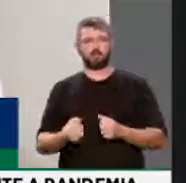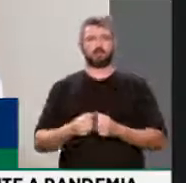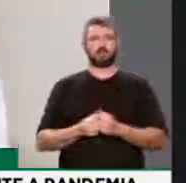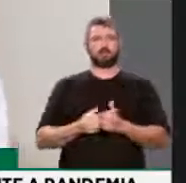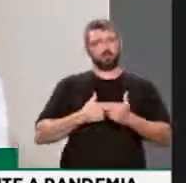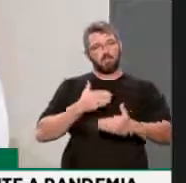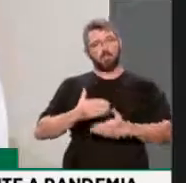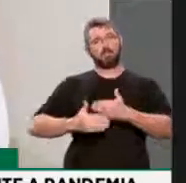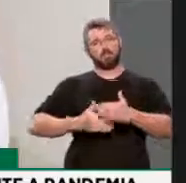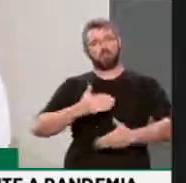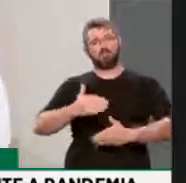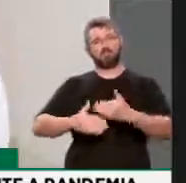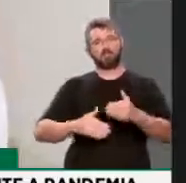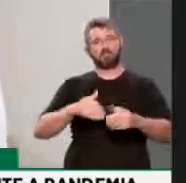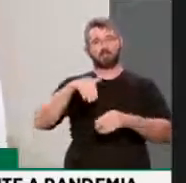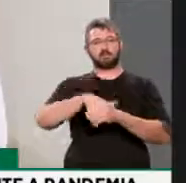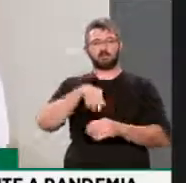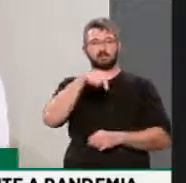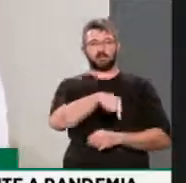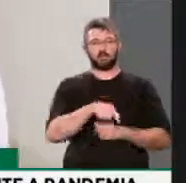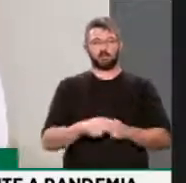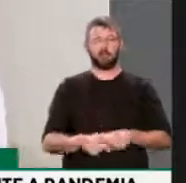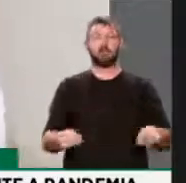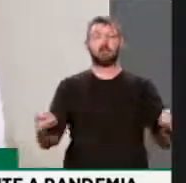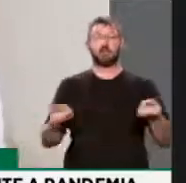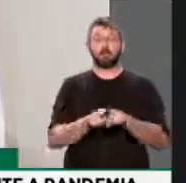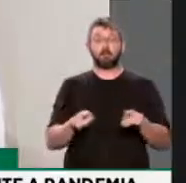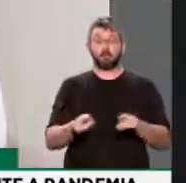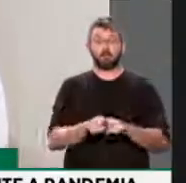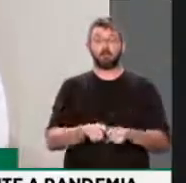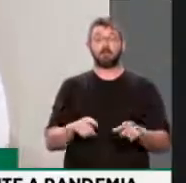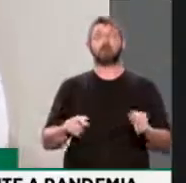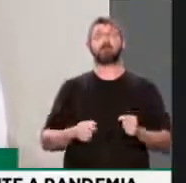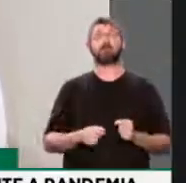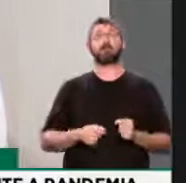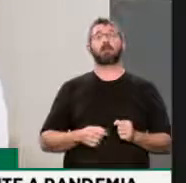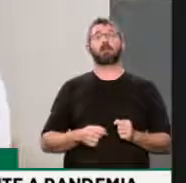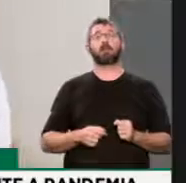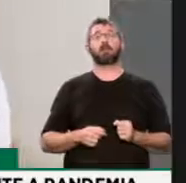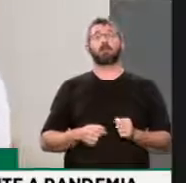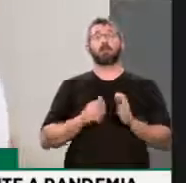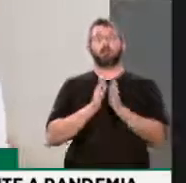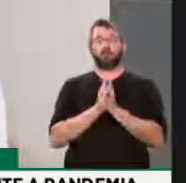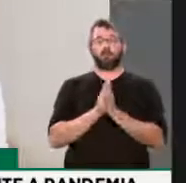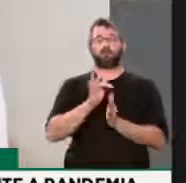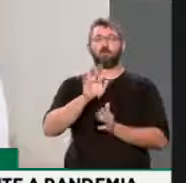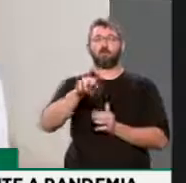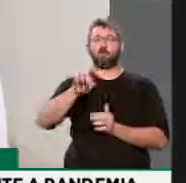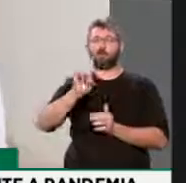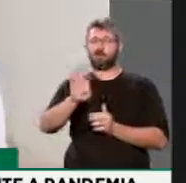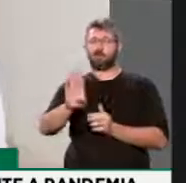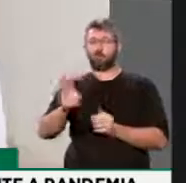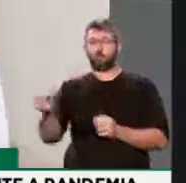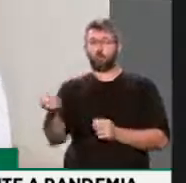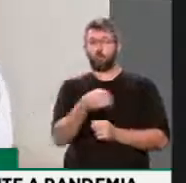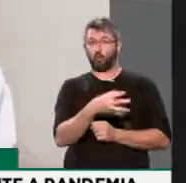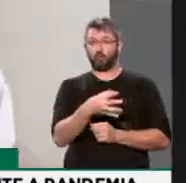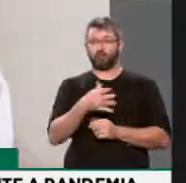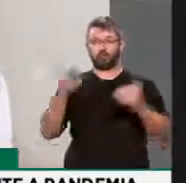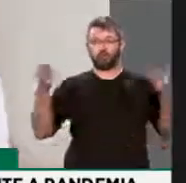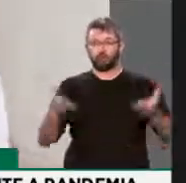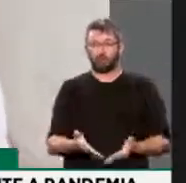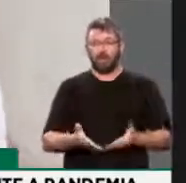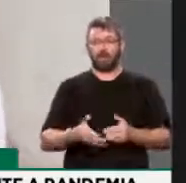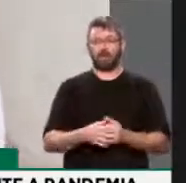avançar nessa matéria. E por fim, Sr. Presidente, eu peço, Fundeb, o novo Fundeb já,